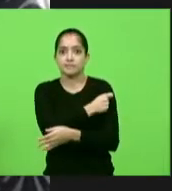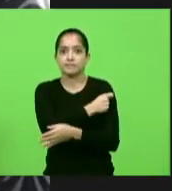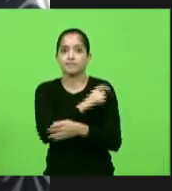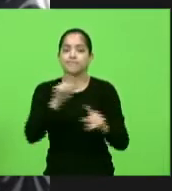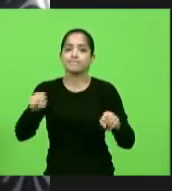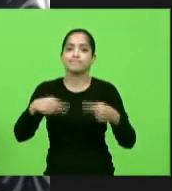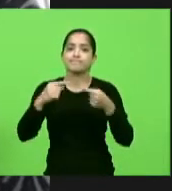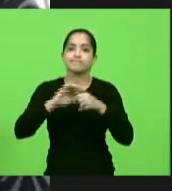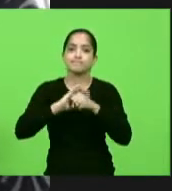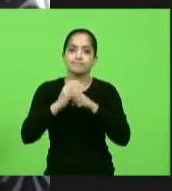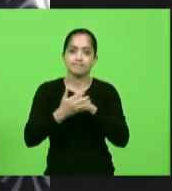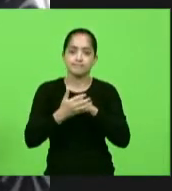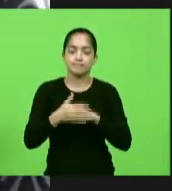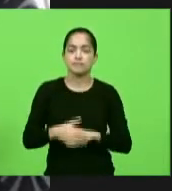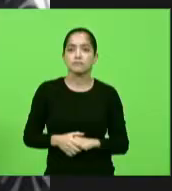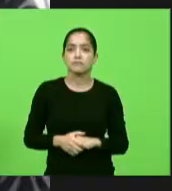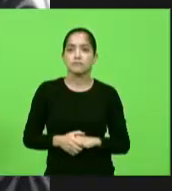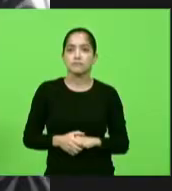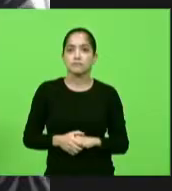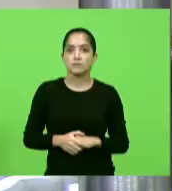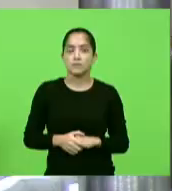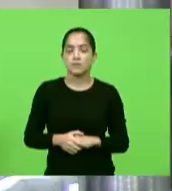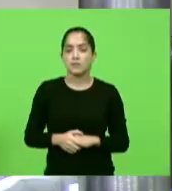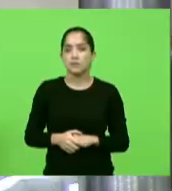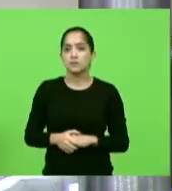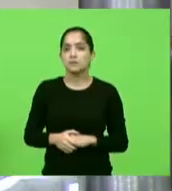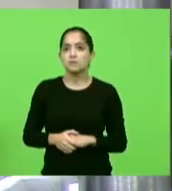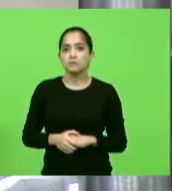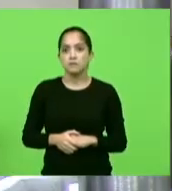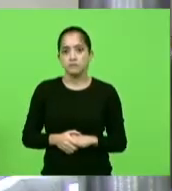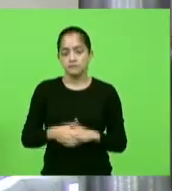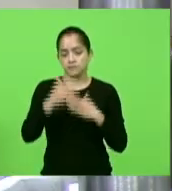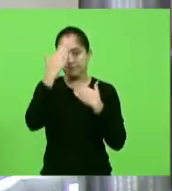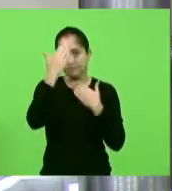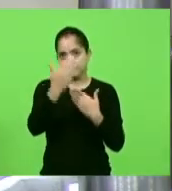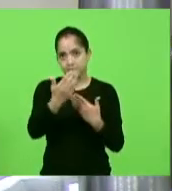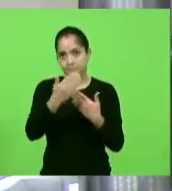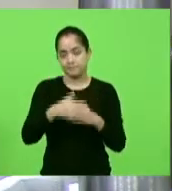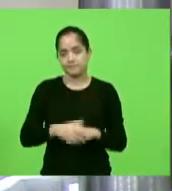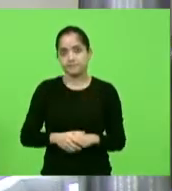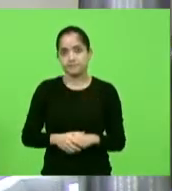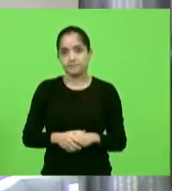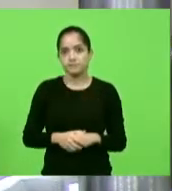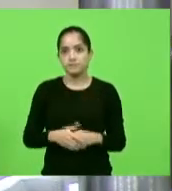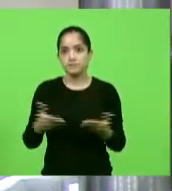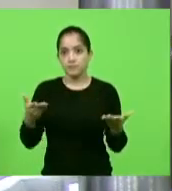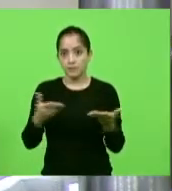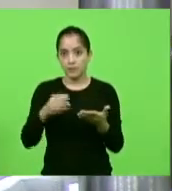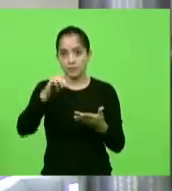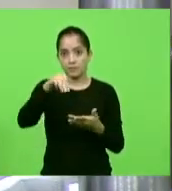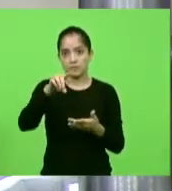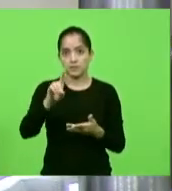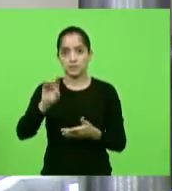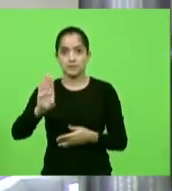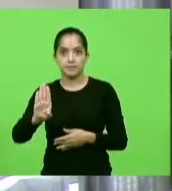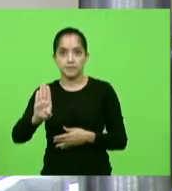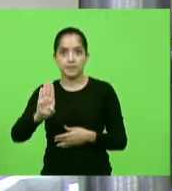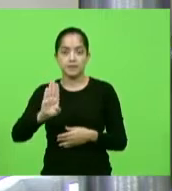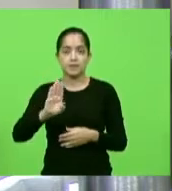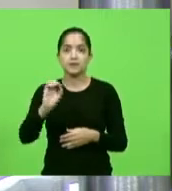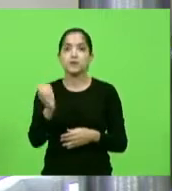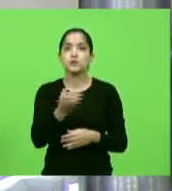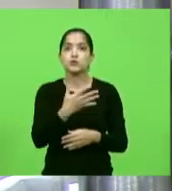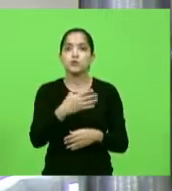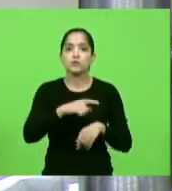enfrentamento da Covid-19. Obrigado, senhor presidente. Obrigado, deputados. Bloco MDB, Partido Novo,